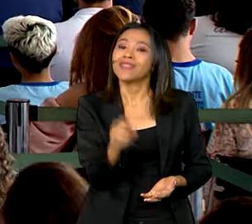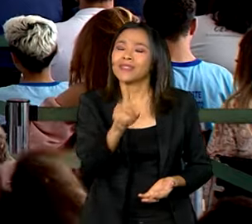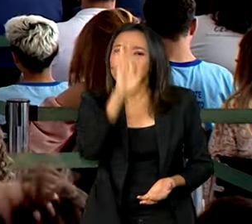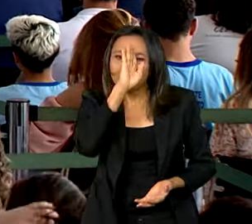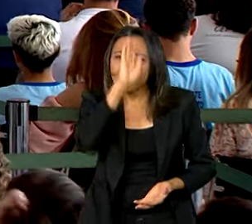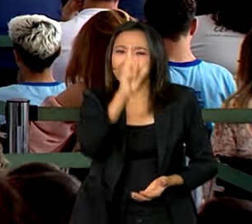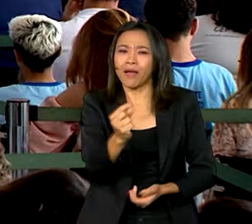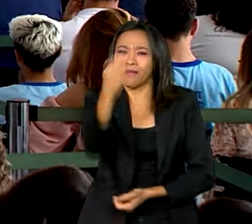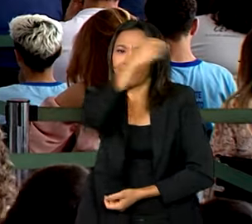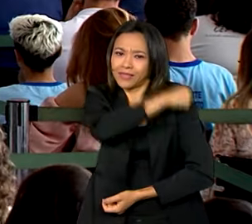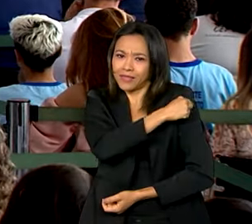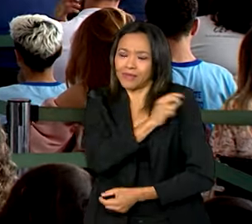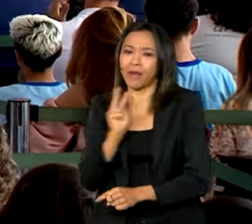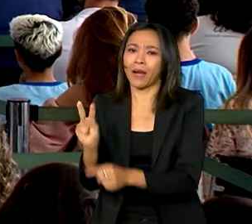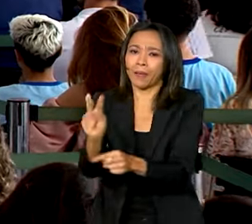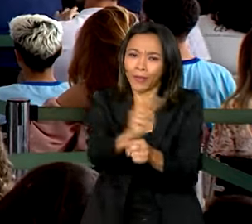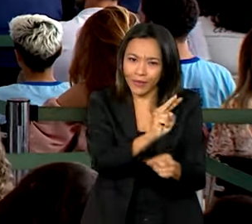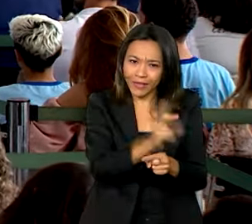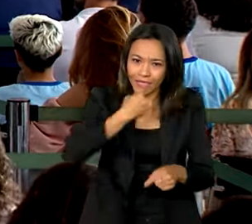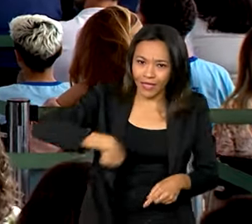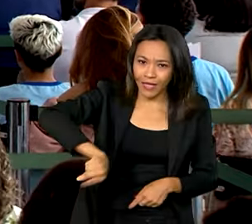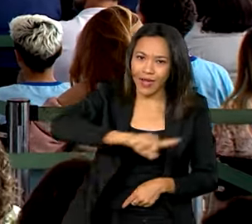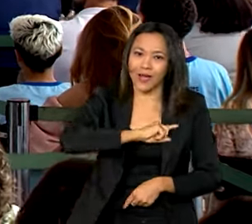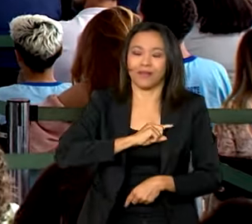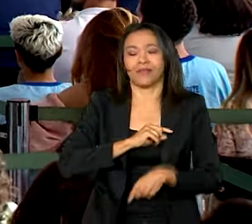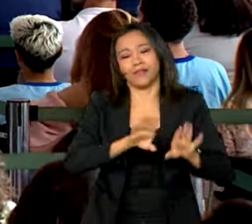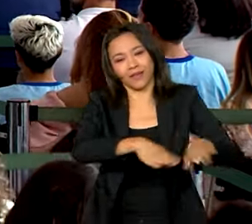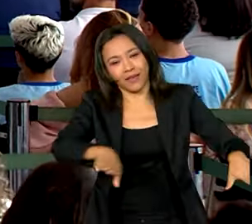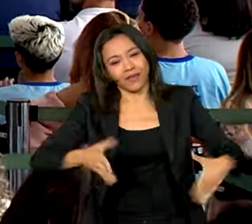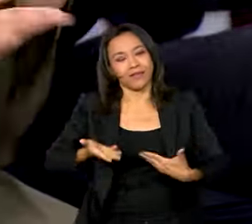vacinas para proteger nossas crianças e jovens.